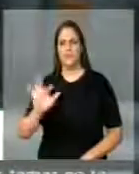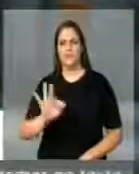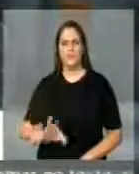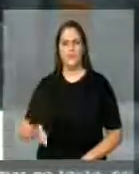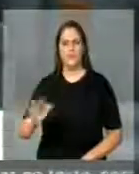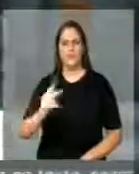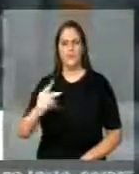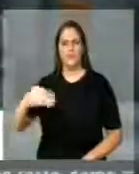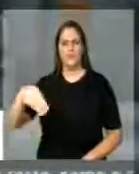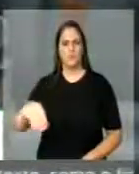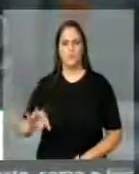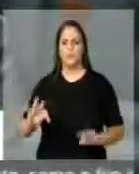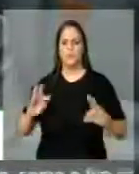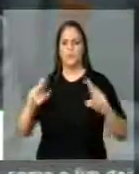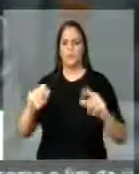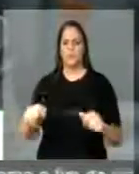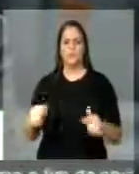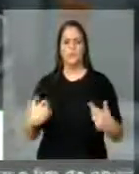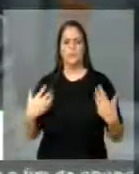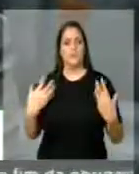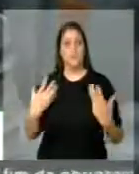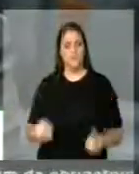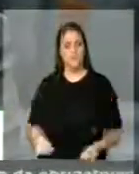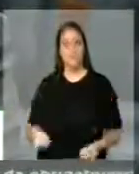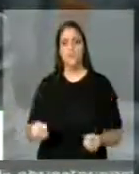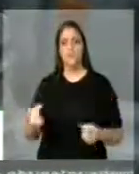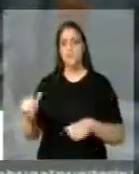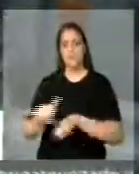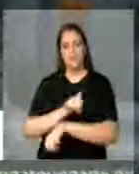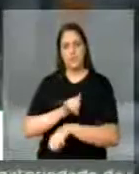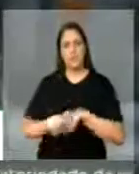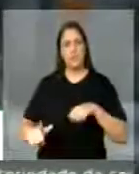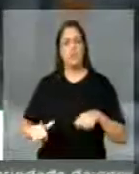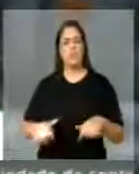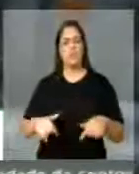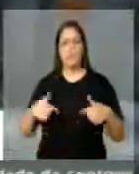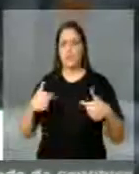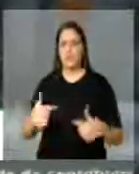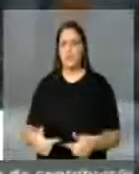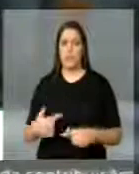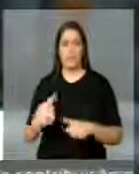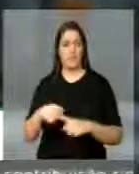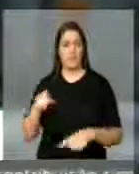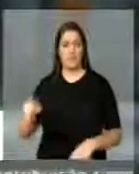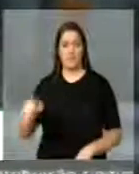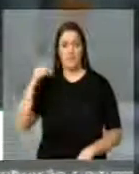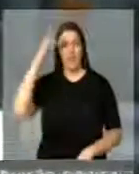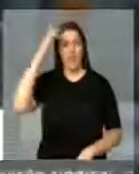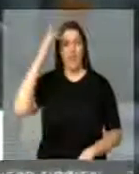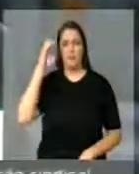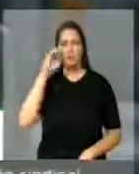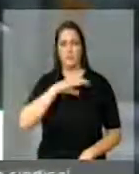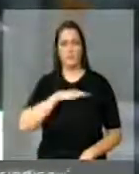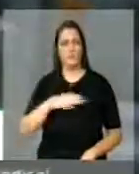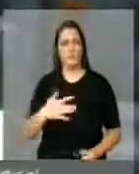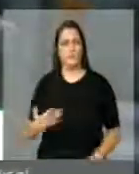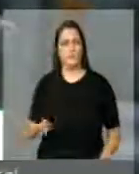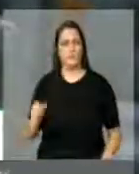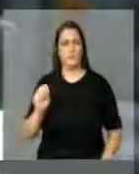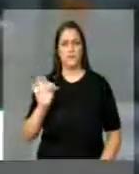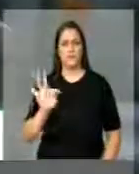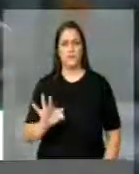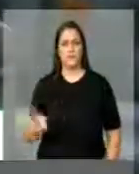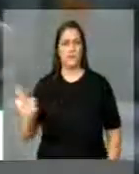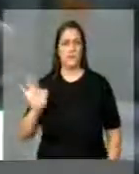federais, que nós vamos ter que buscar alguma forma de reparar esse absurdo que foi a votação do Supremo